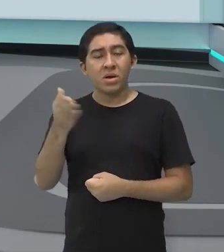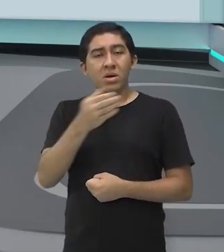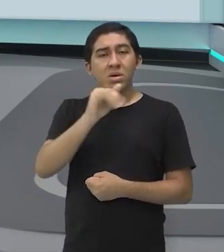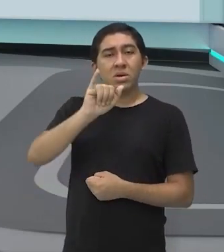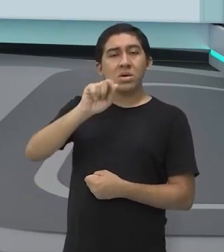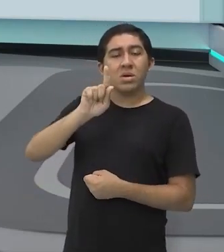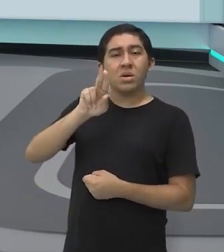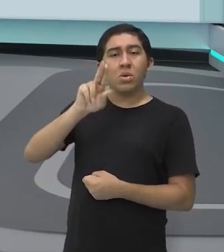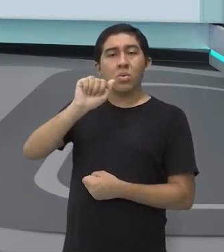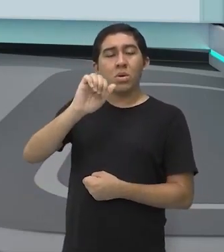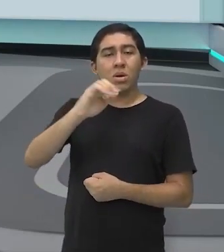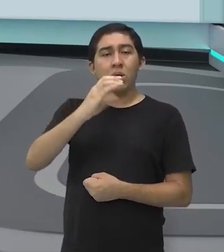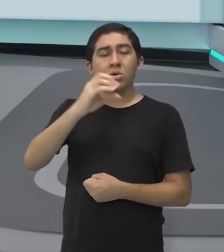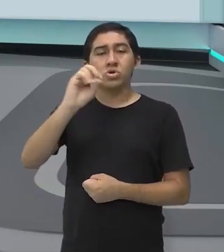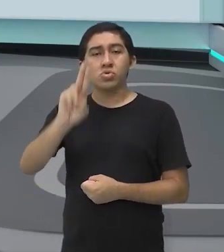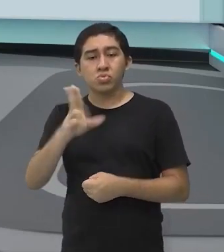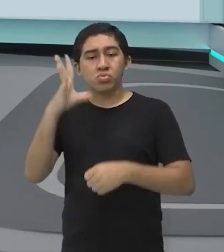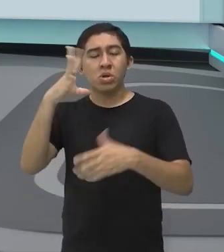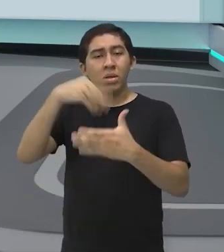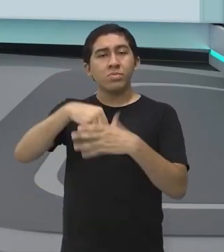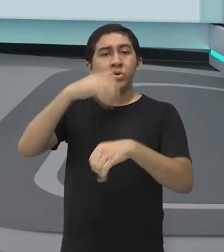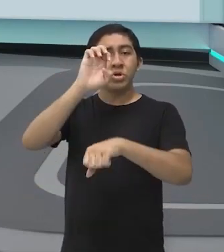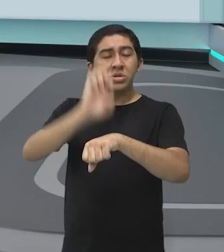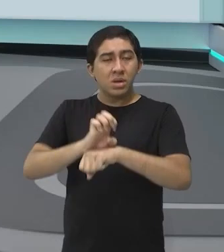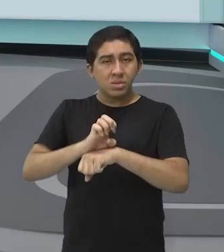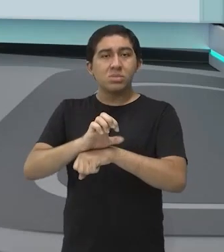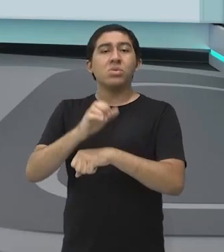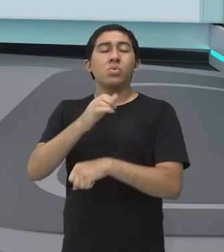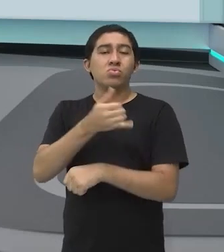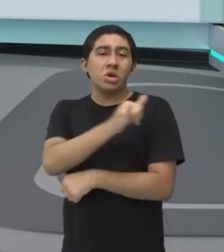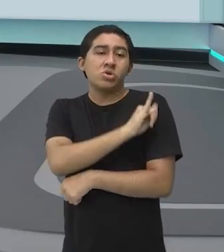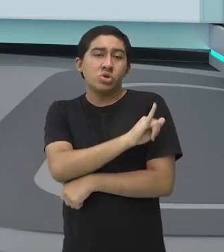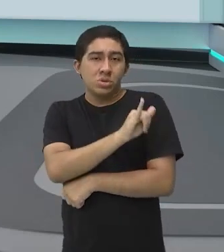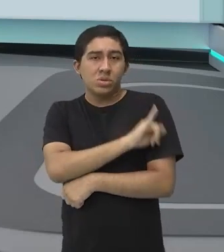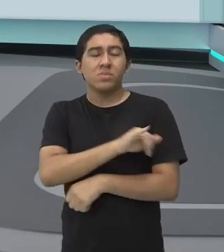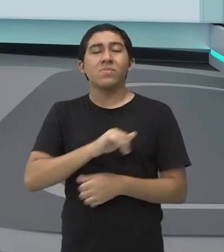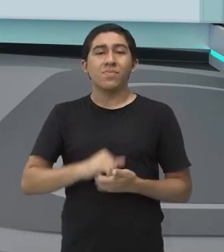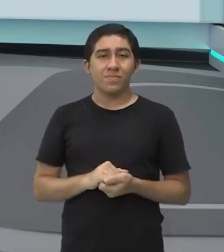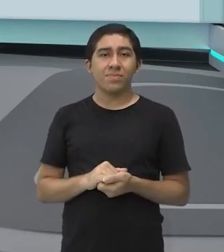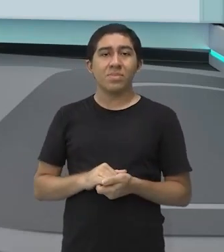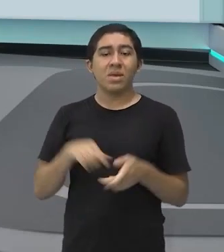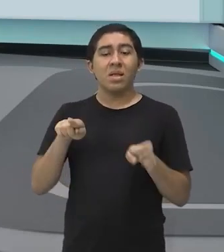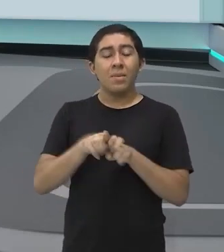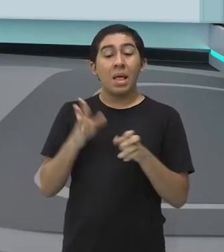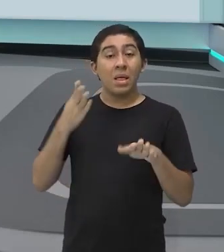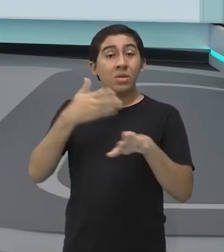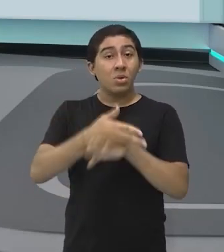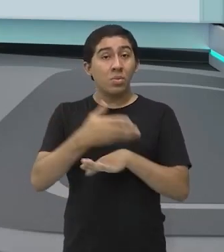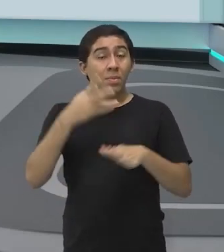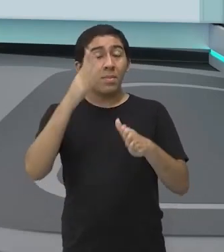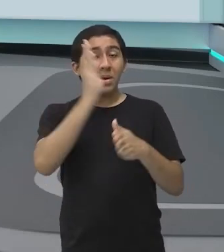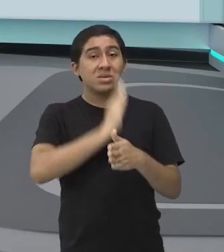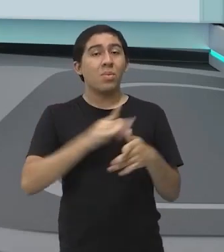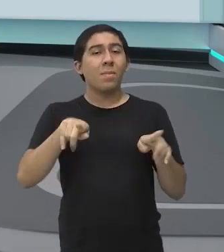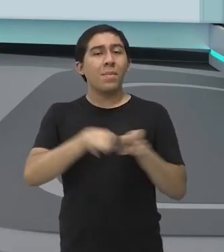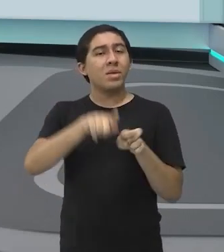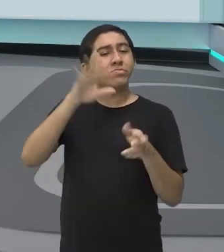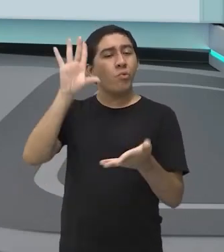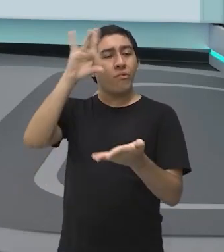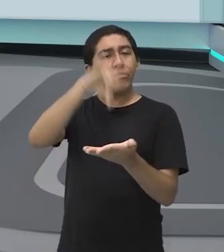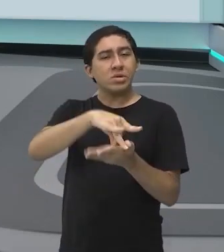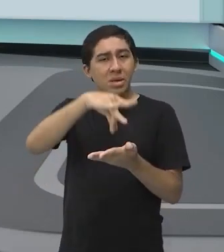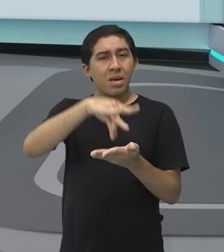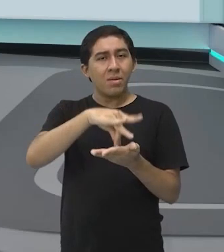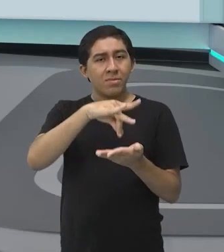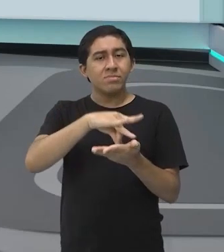Janeiro. E aí foi quando o esporte chega aqui no Brasil, né? Mas ele se consolida ali nos anos 90,